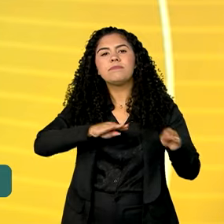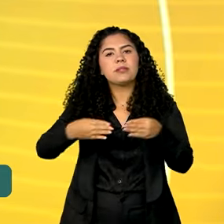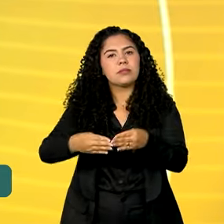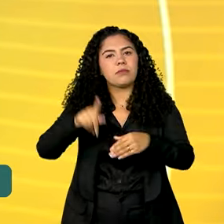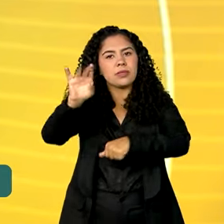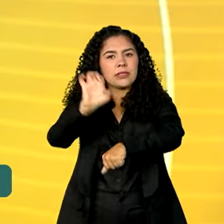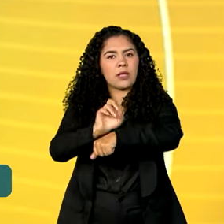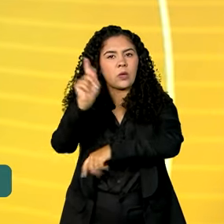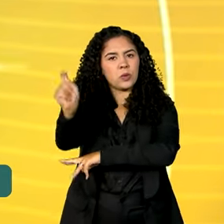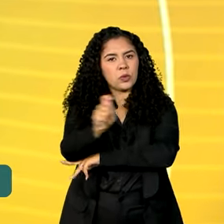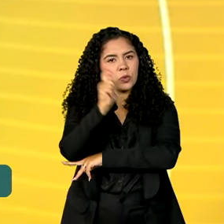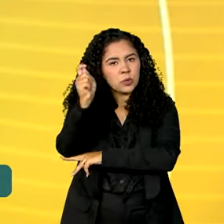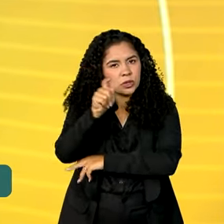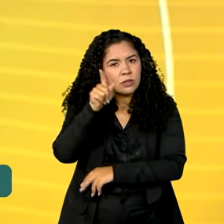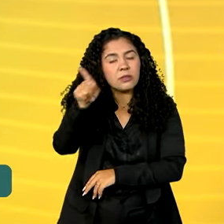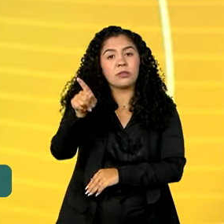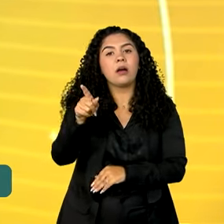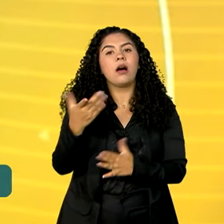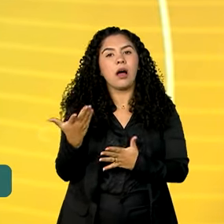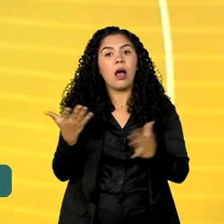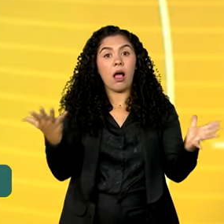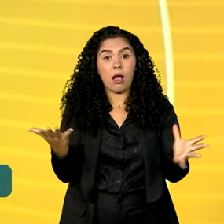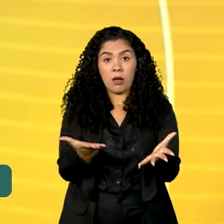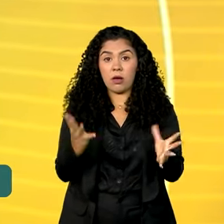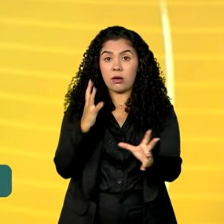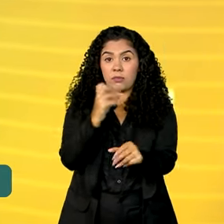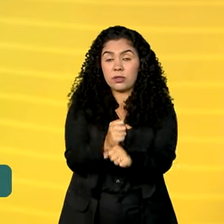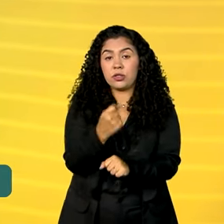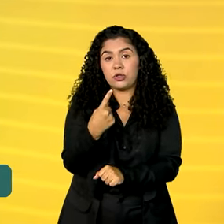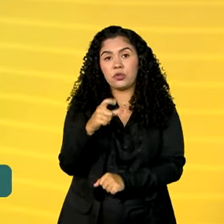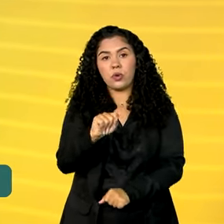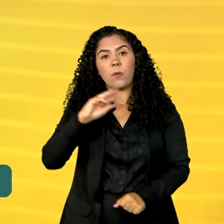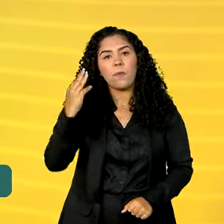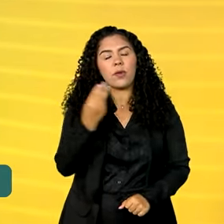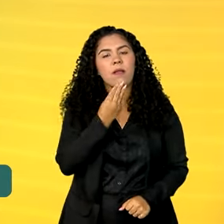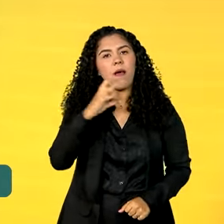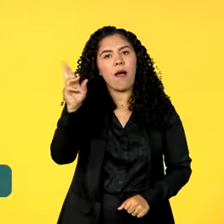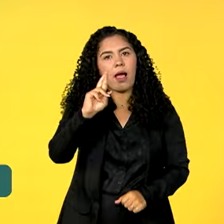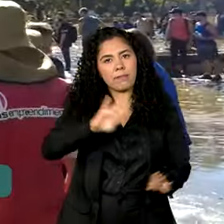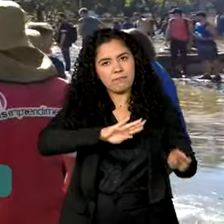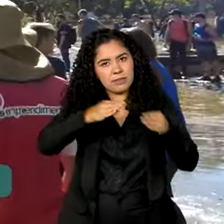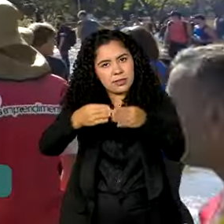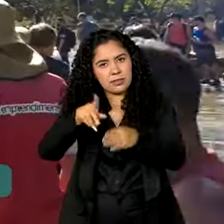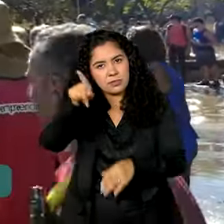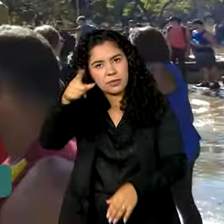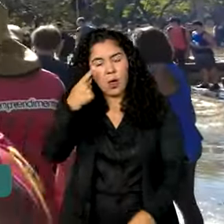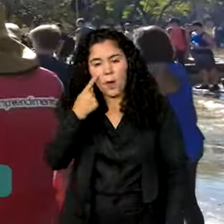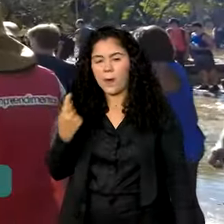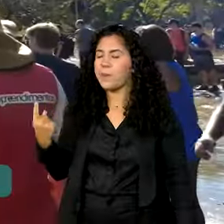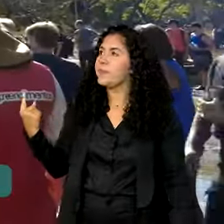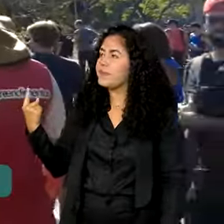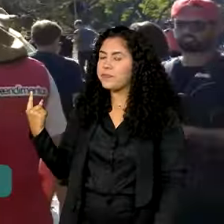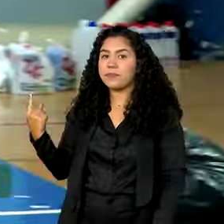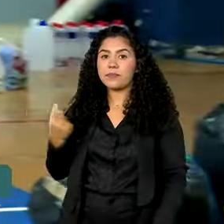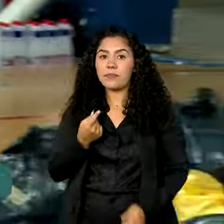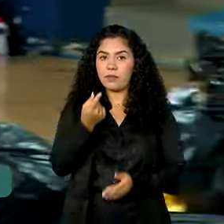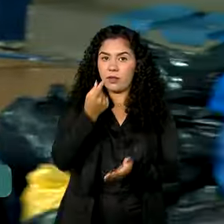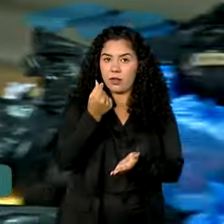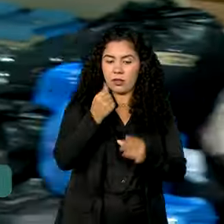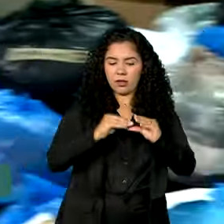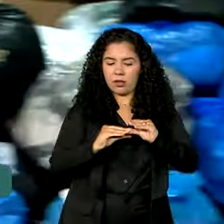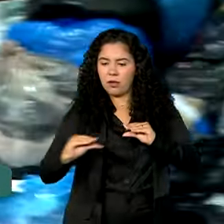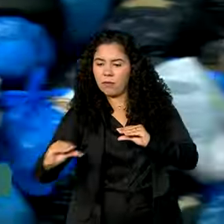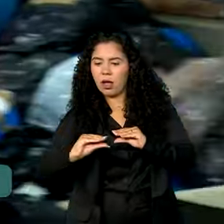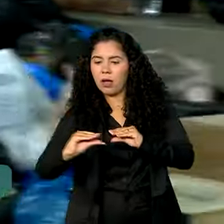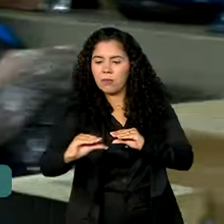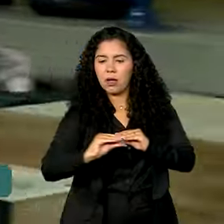assistência social. Dessa vez, são 18 milhões de reais para a região. Os recursos serão